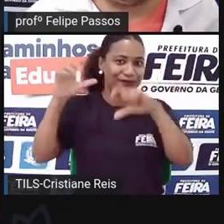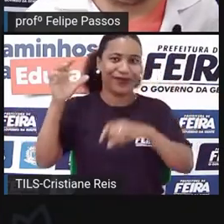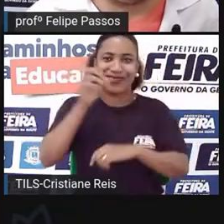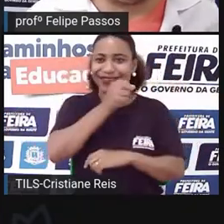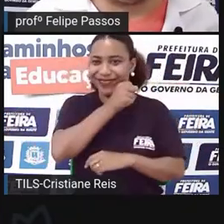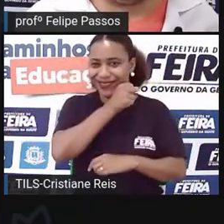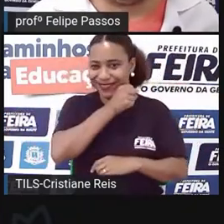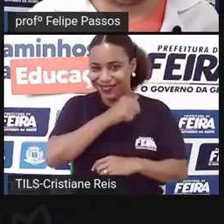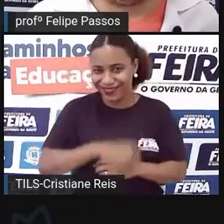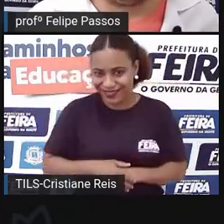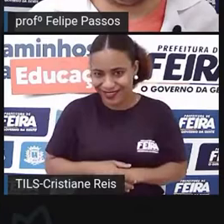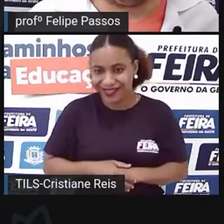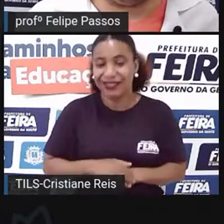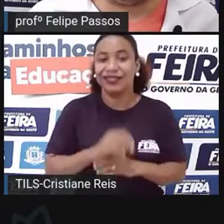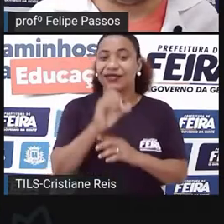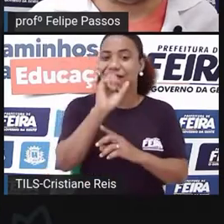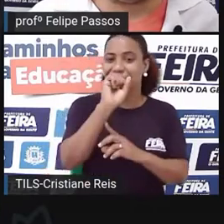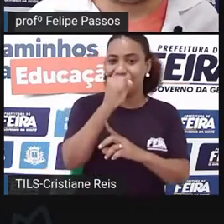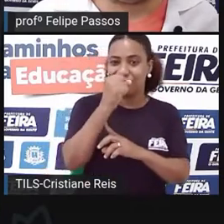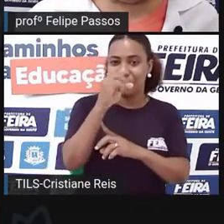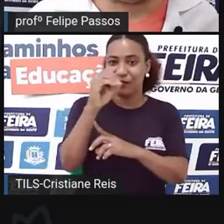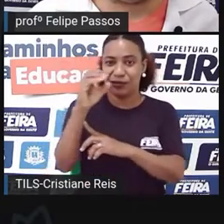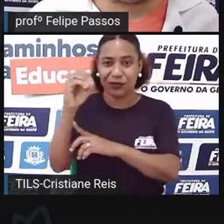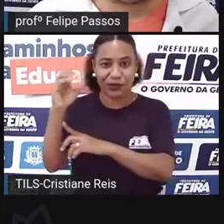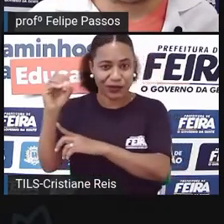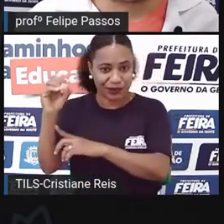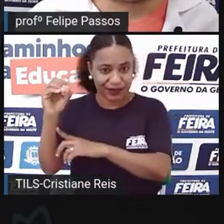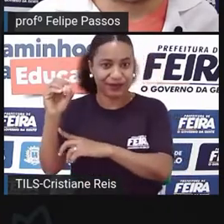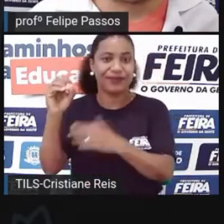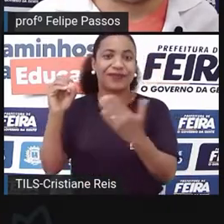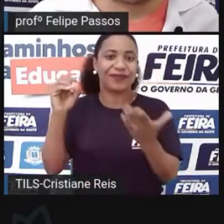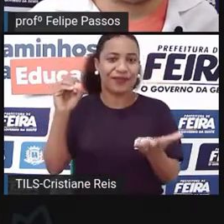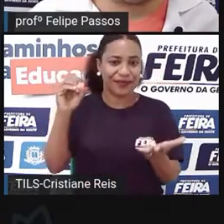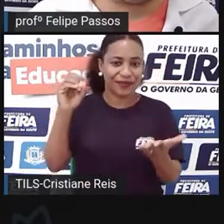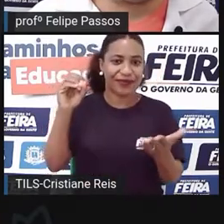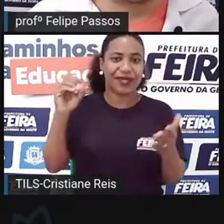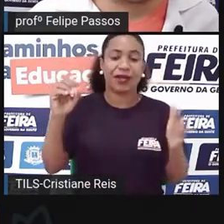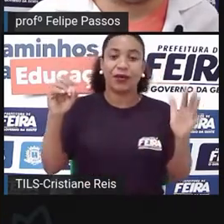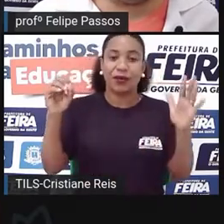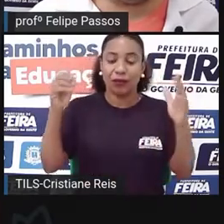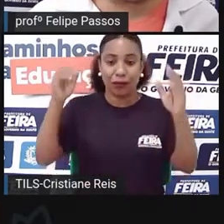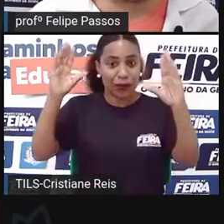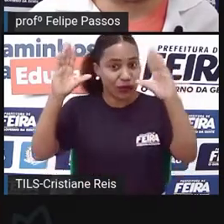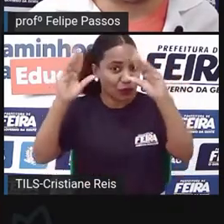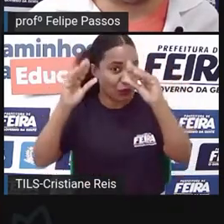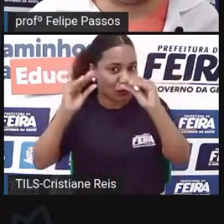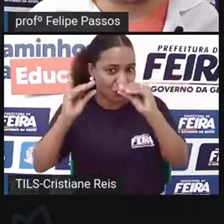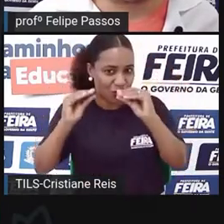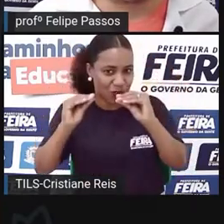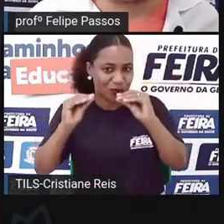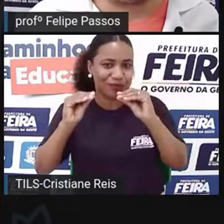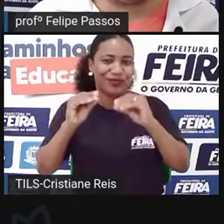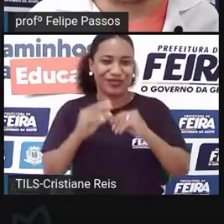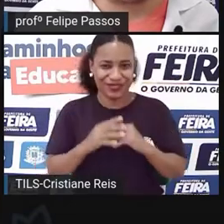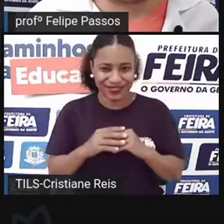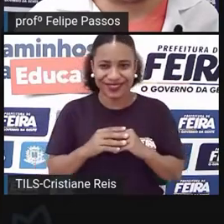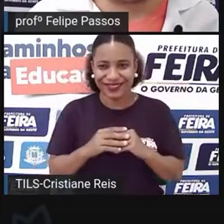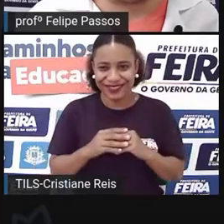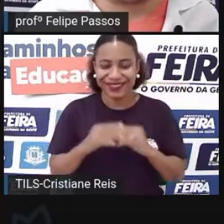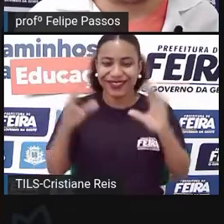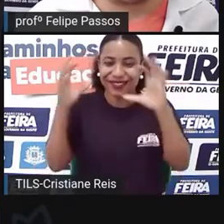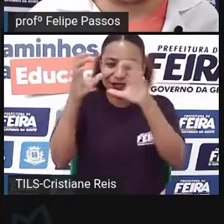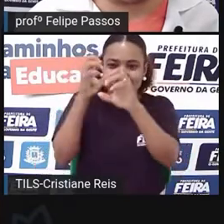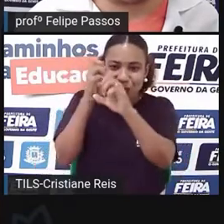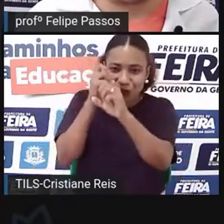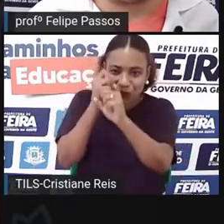800 já é um ISO indicado a um lugar mais à noite, ou então um lugar mais escuro.